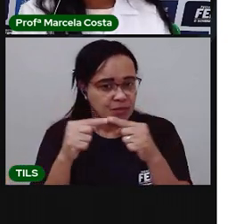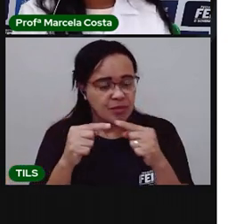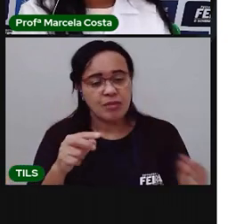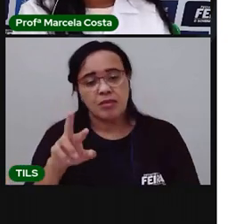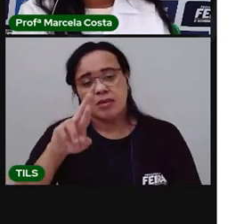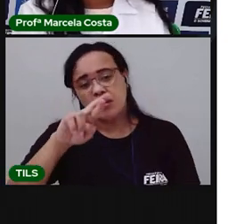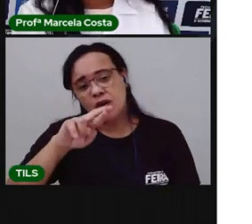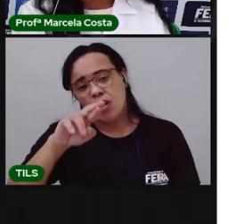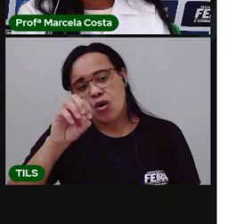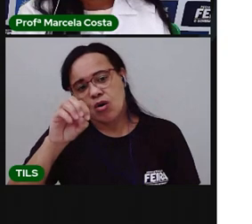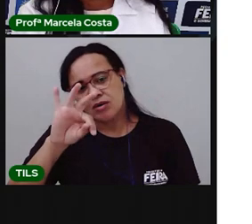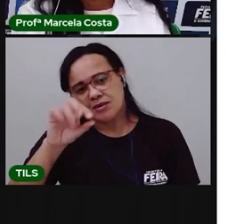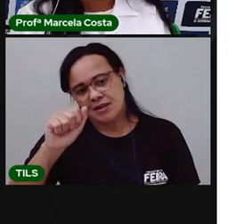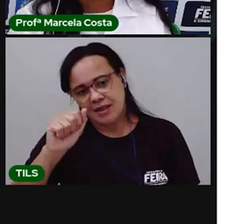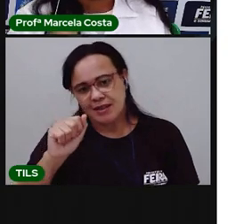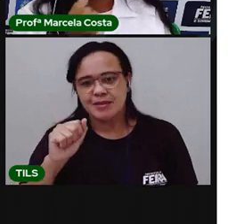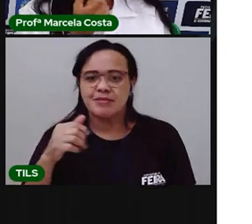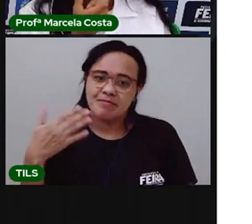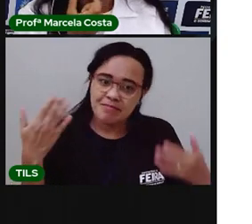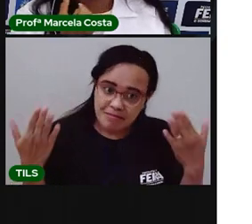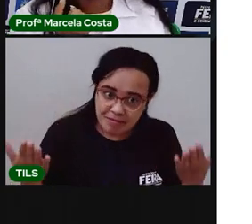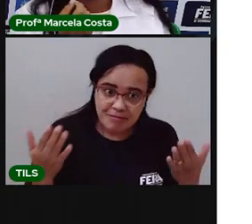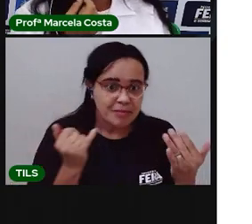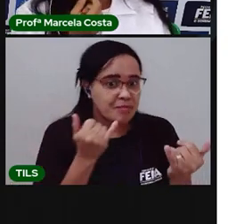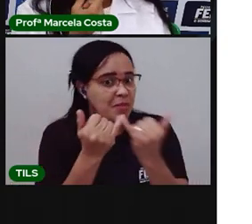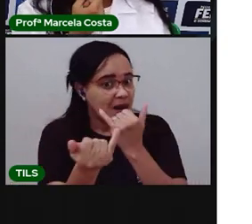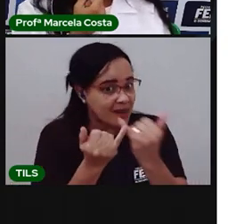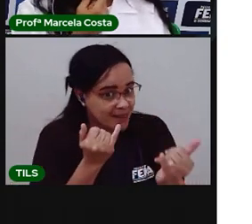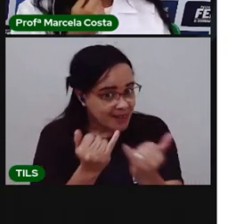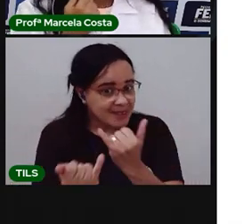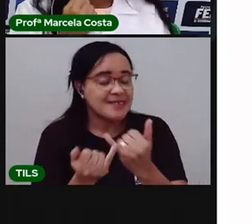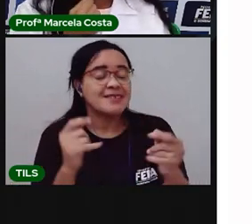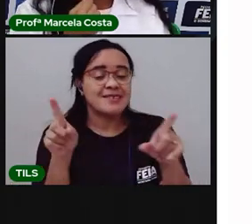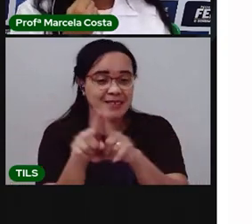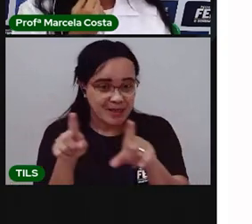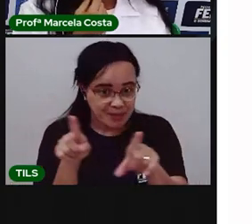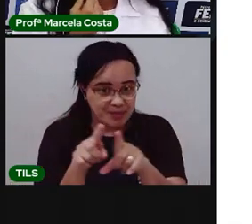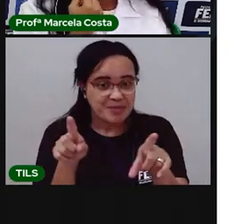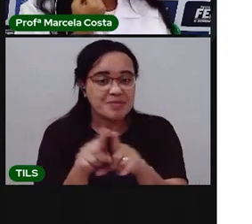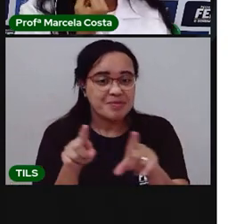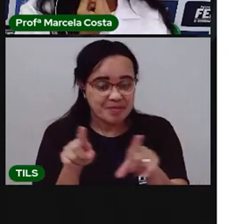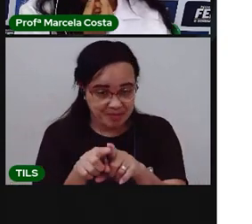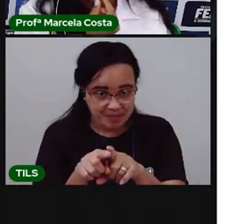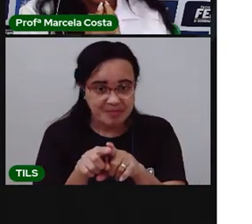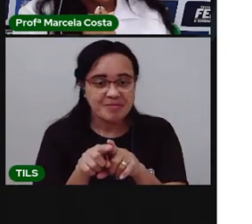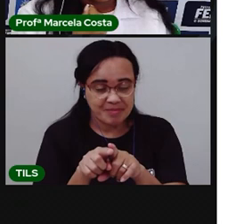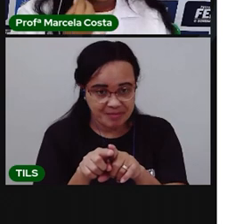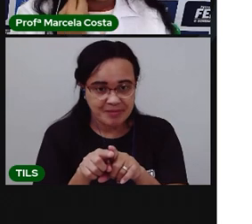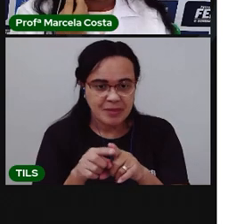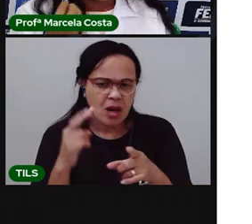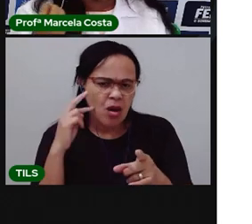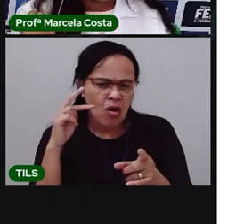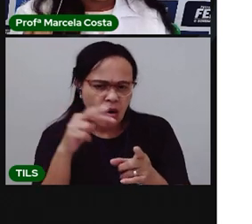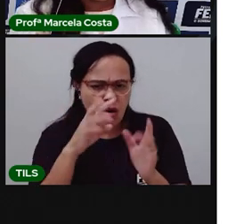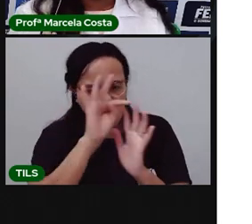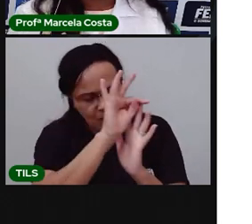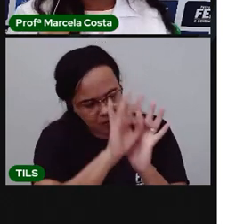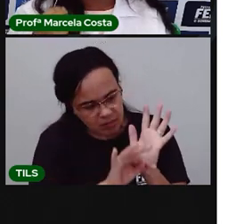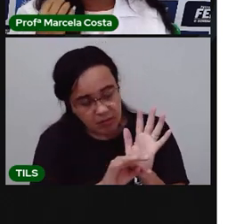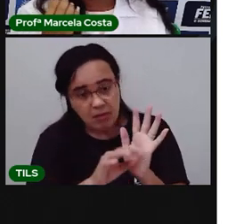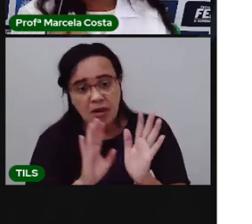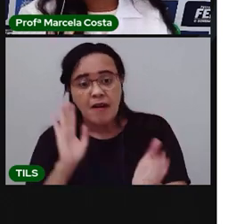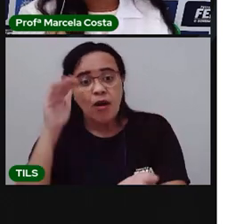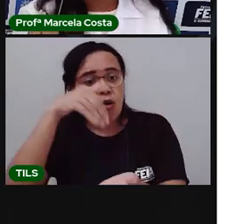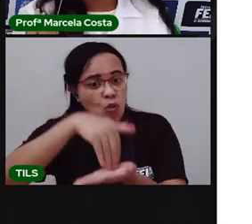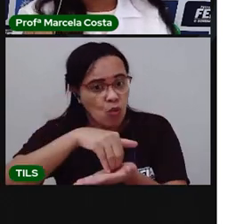Maricota, rota. Ó, ó, ota. Lembrando que as rimas estão no final das palavras.